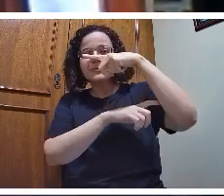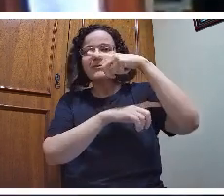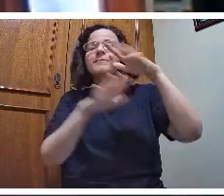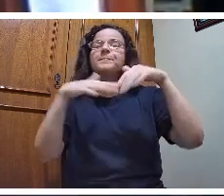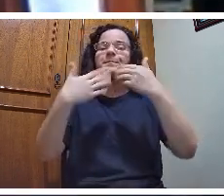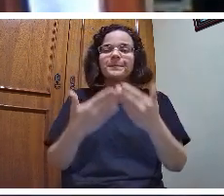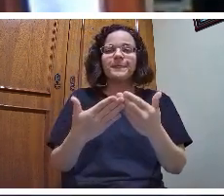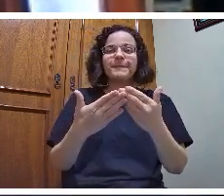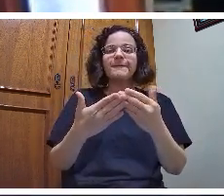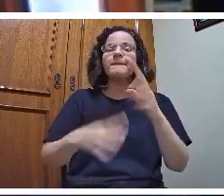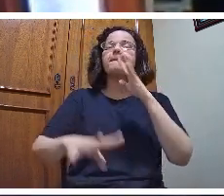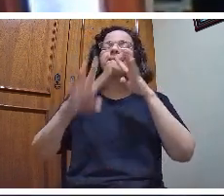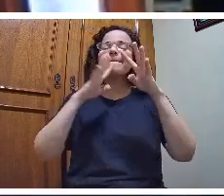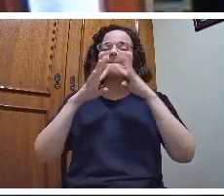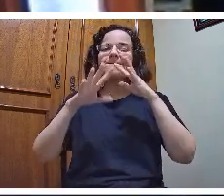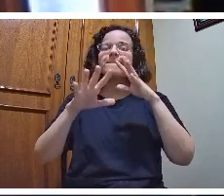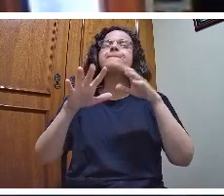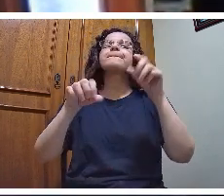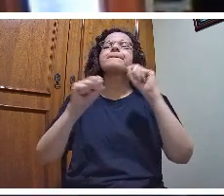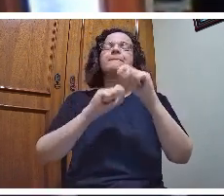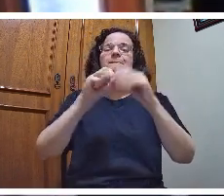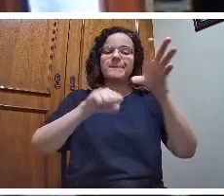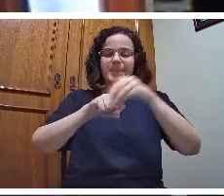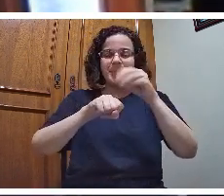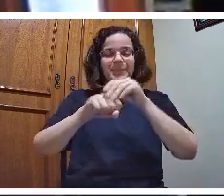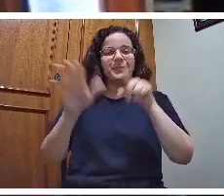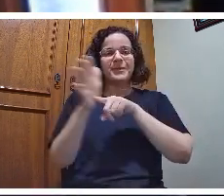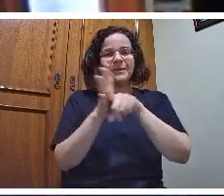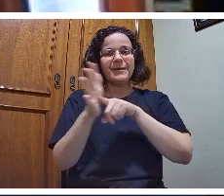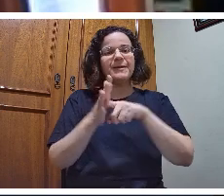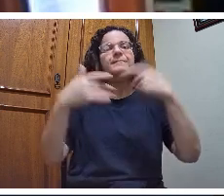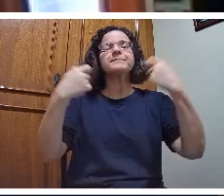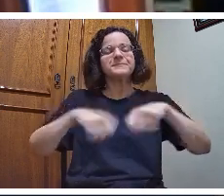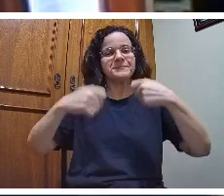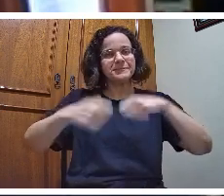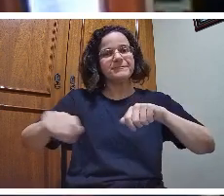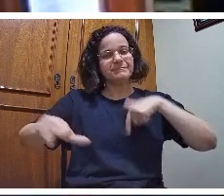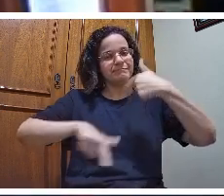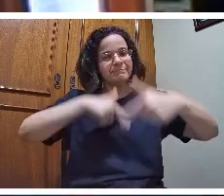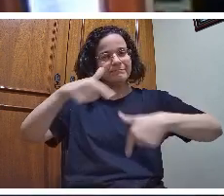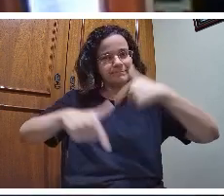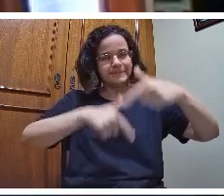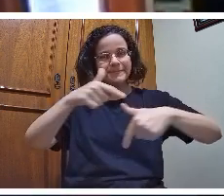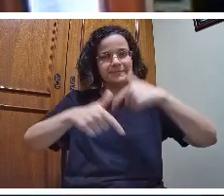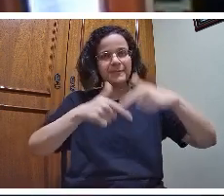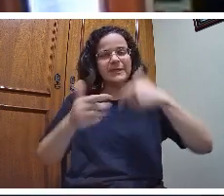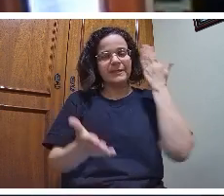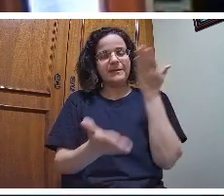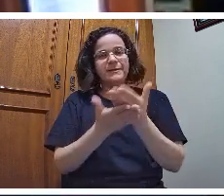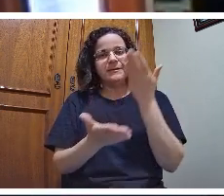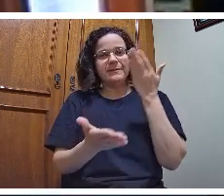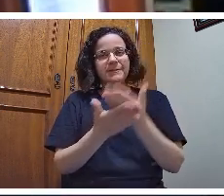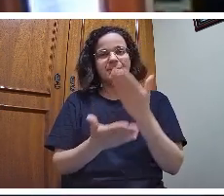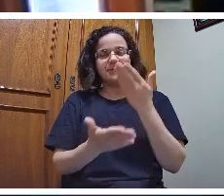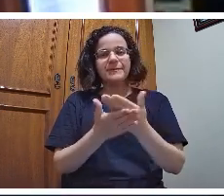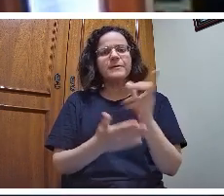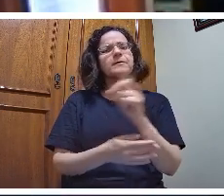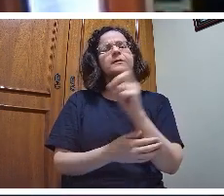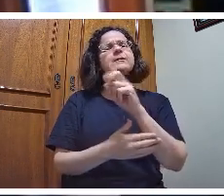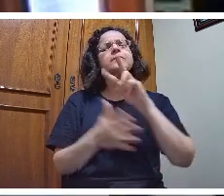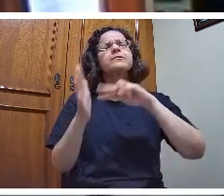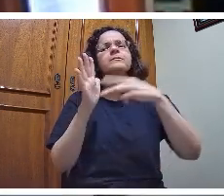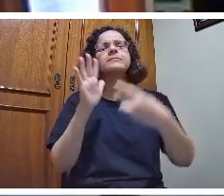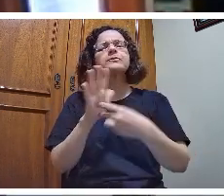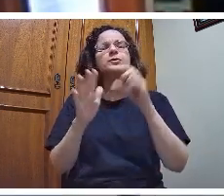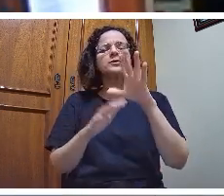científico, ele tem que ser trabalhado, ele tem que ser estudado, não no sentido de condenar ou